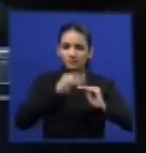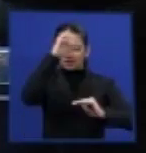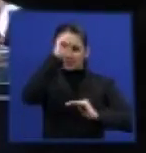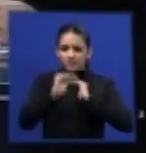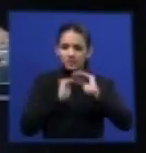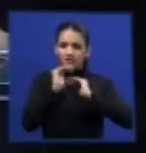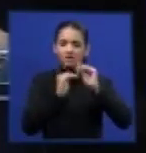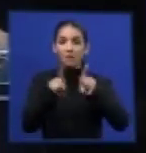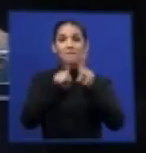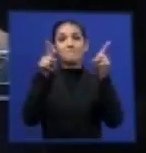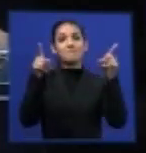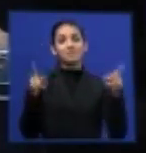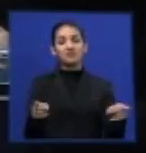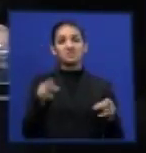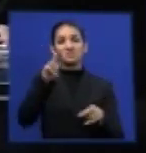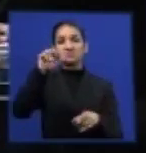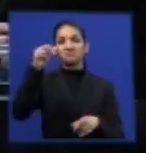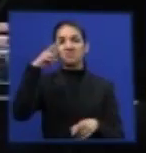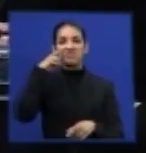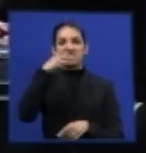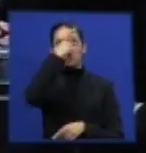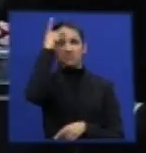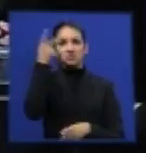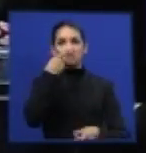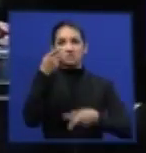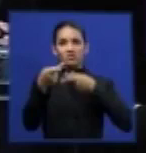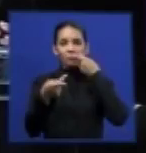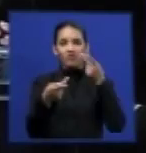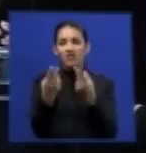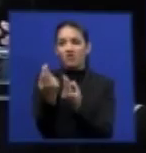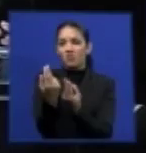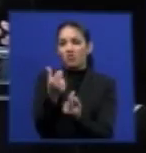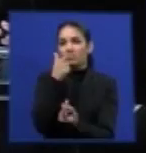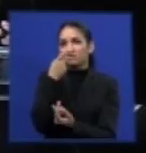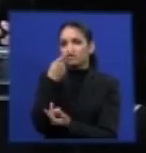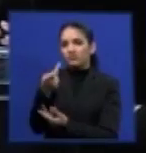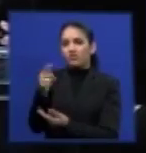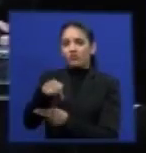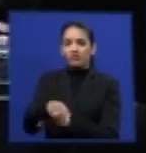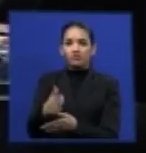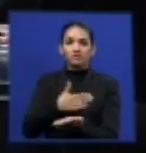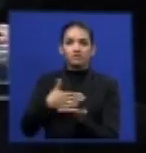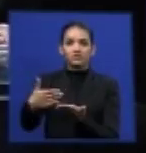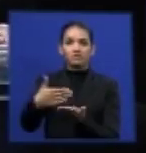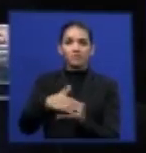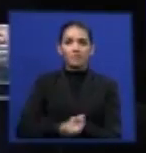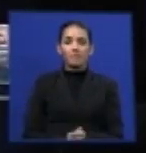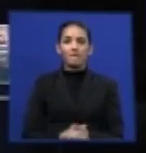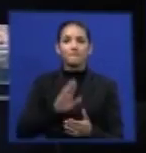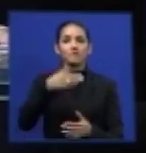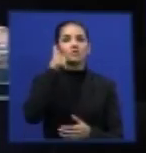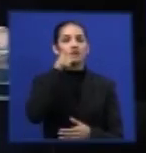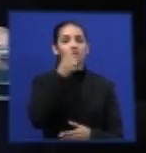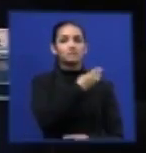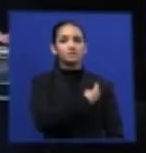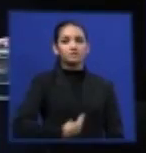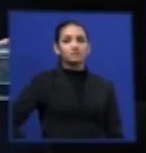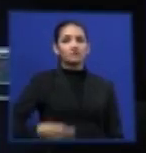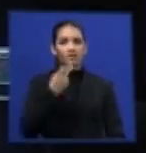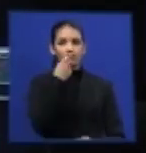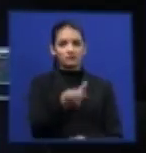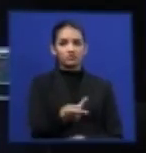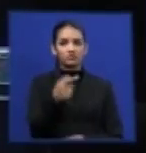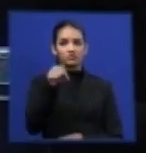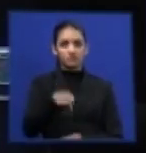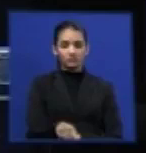senhora ministra, eu nunca vi ninguém falar o que a senhora disse no início dessa sentada, quando a vossa excelência disse, isto